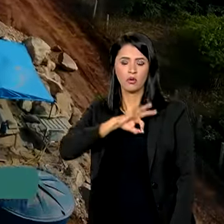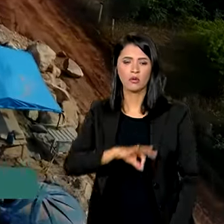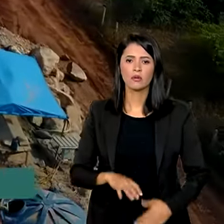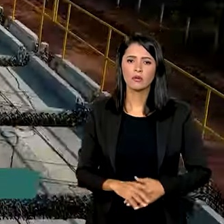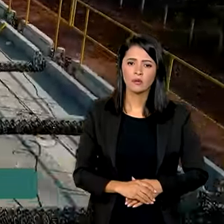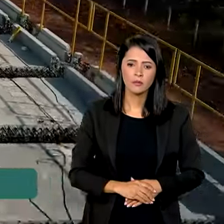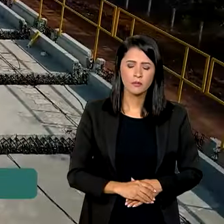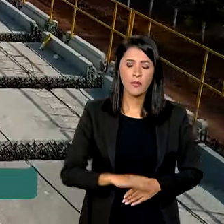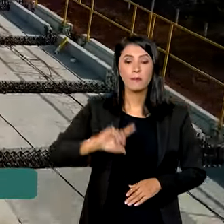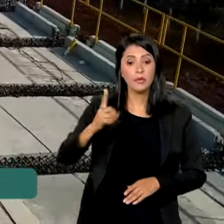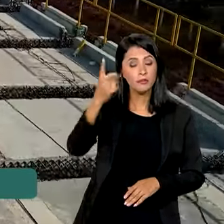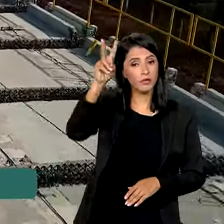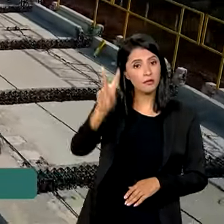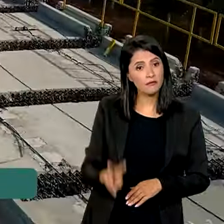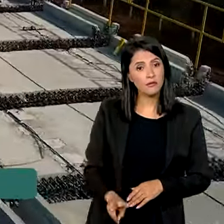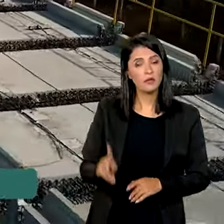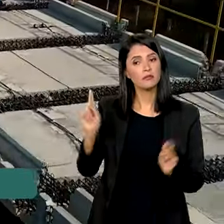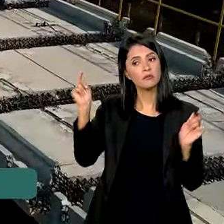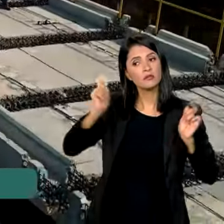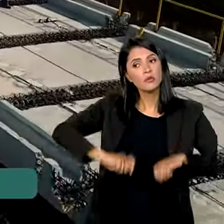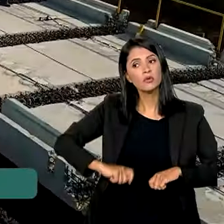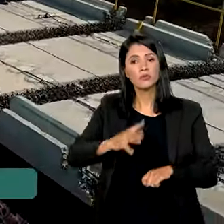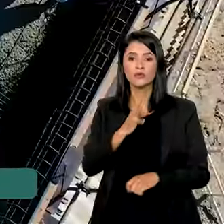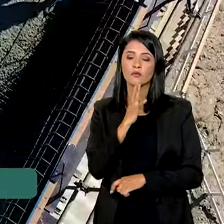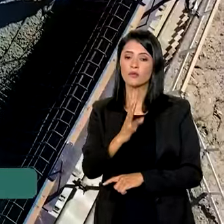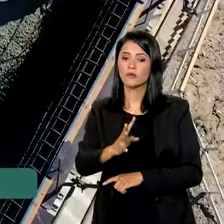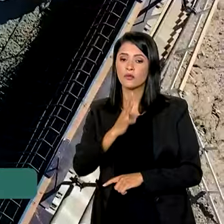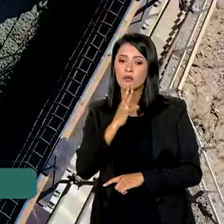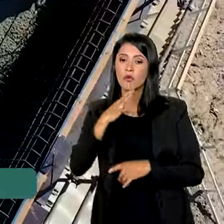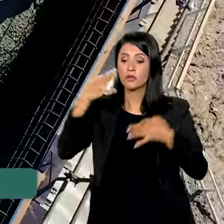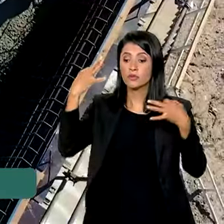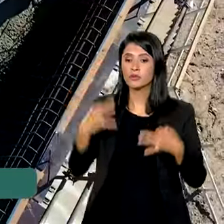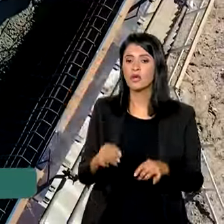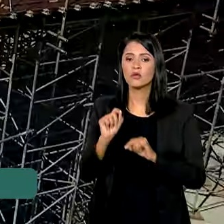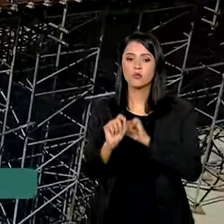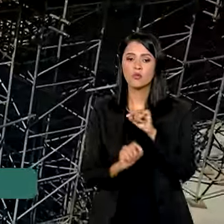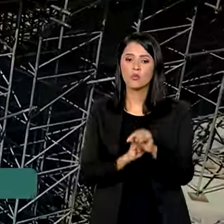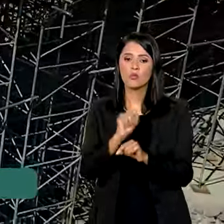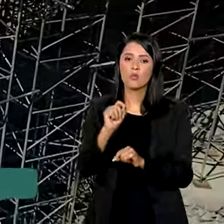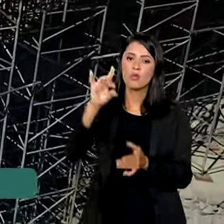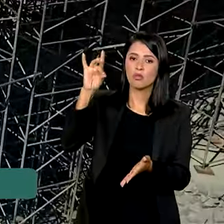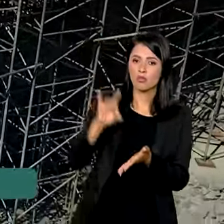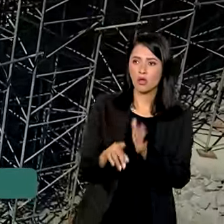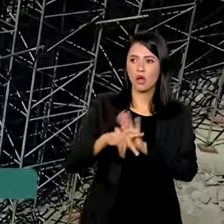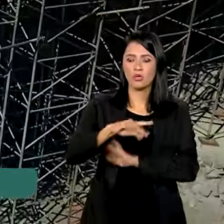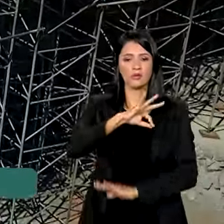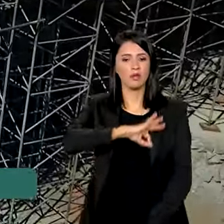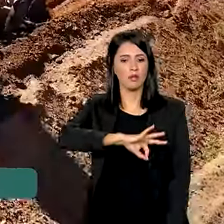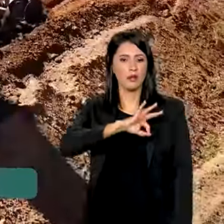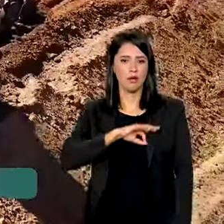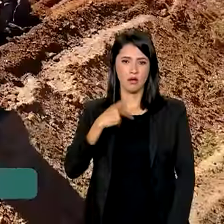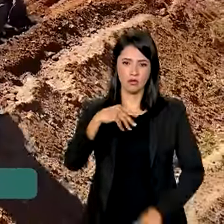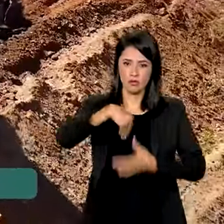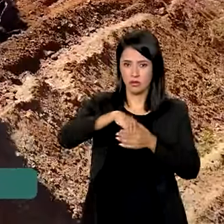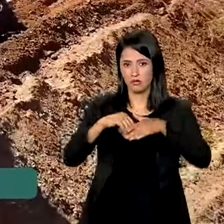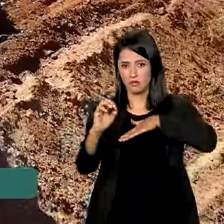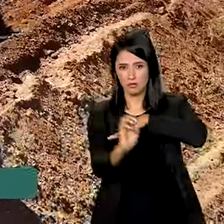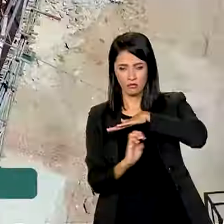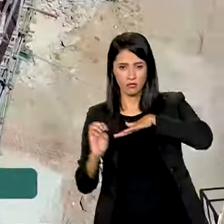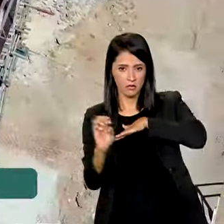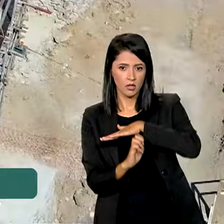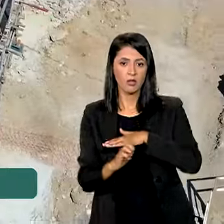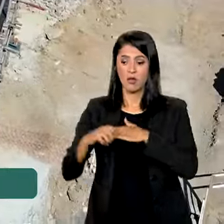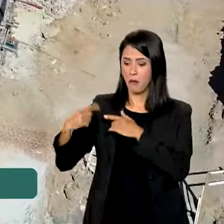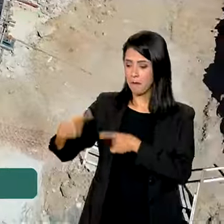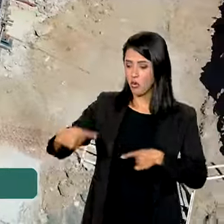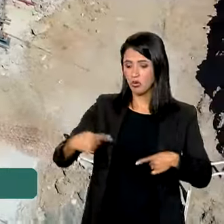primeira vez, foi possível conhecer de forma ampliada a realidade salarial nas empresas e